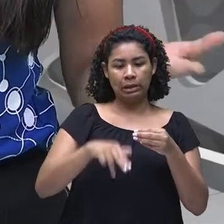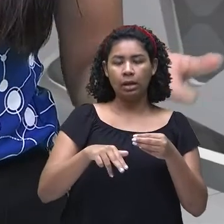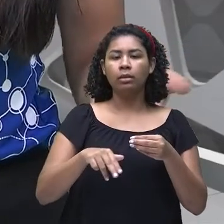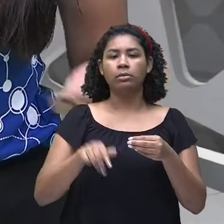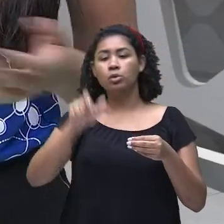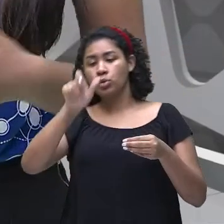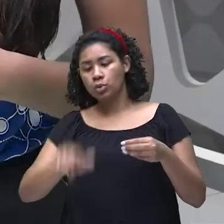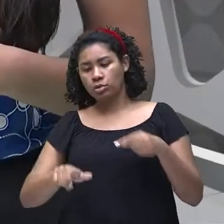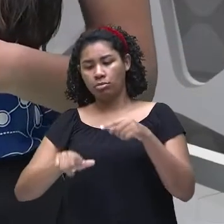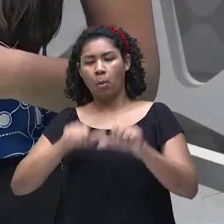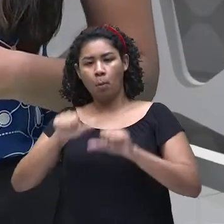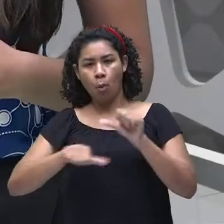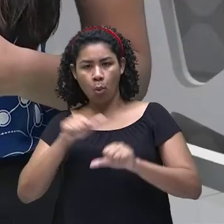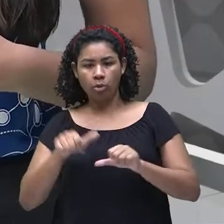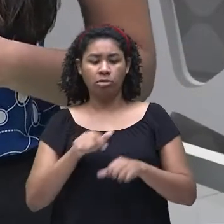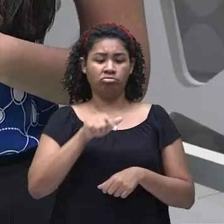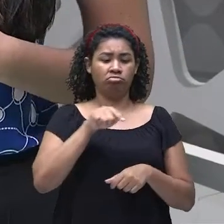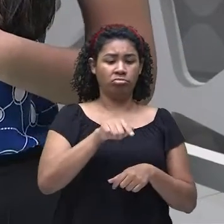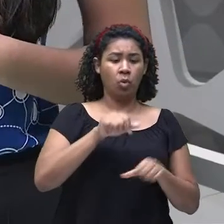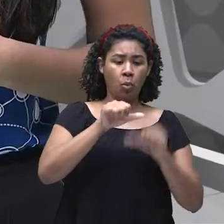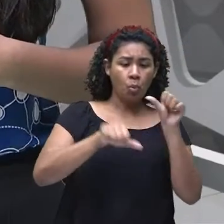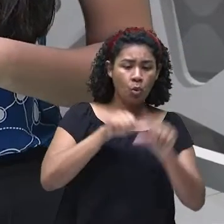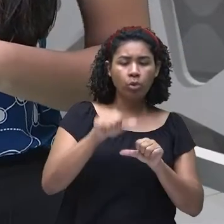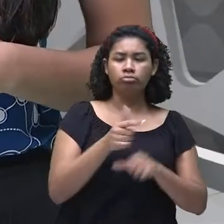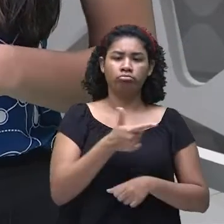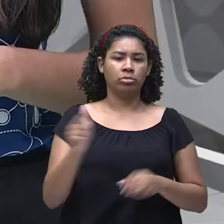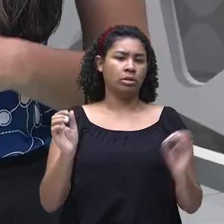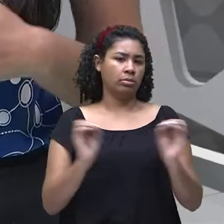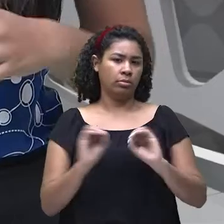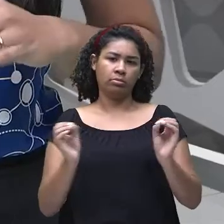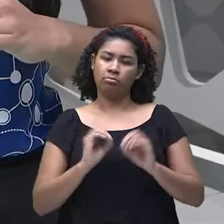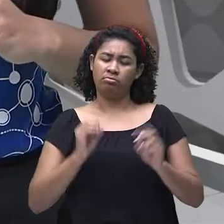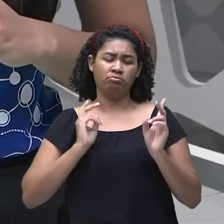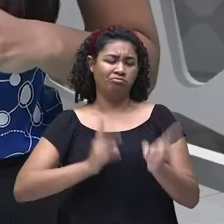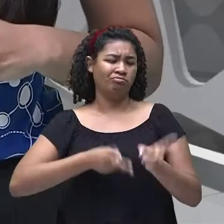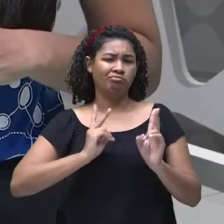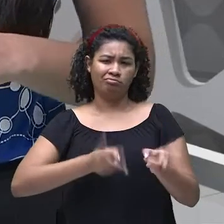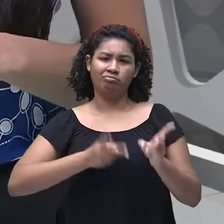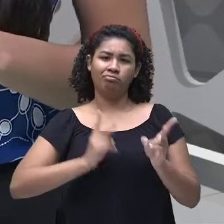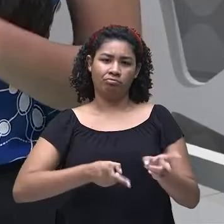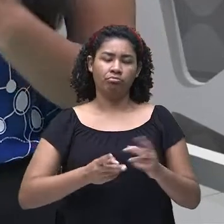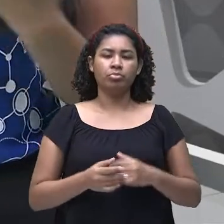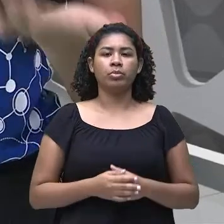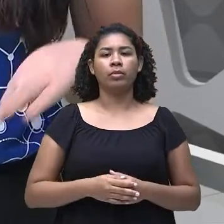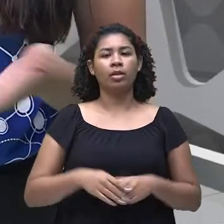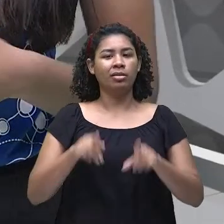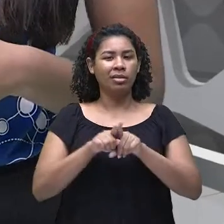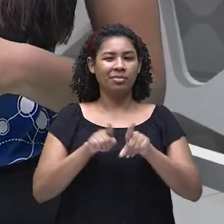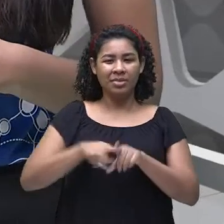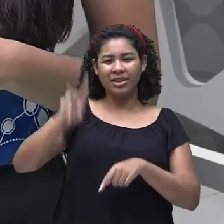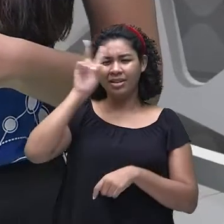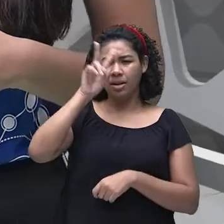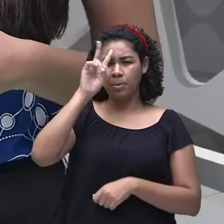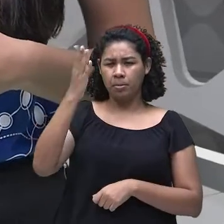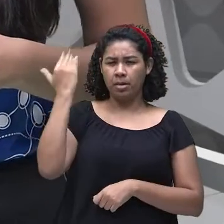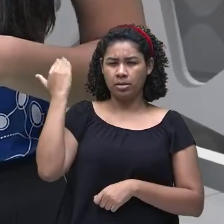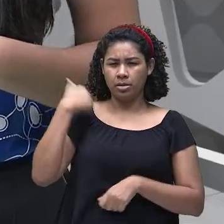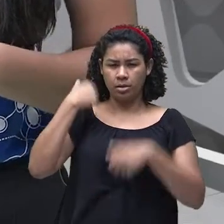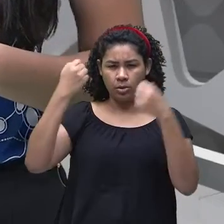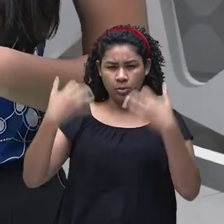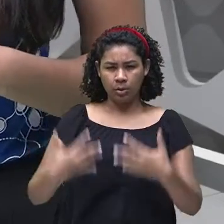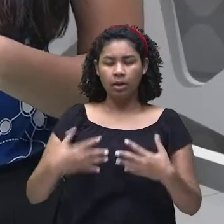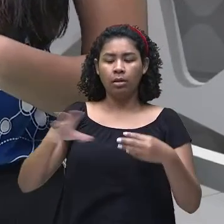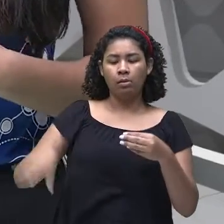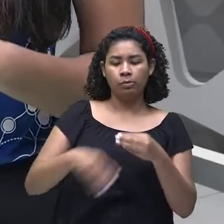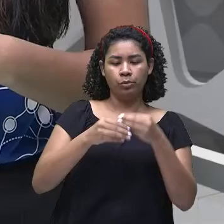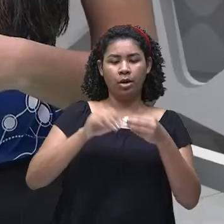sejam elas no plural ou no singular. Eles também não recebem aquele acréscimo que a gente viu do ed, do ied, né?